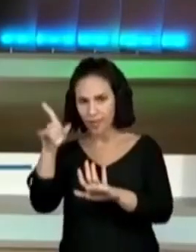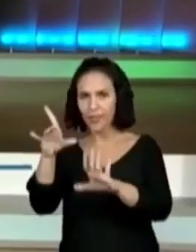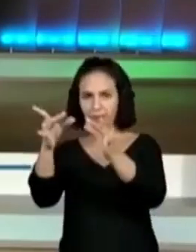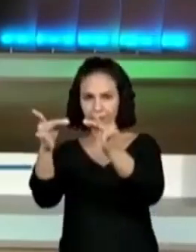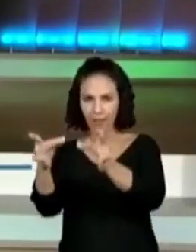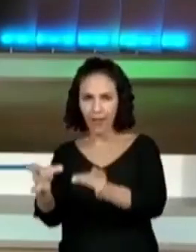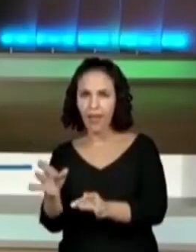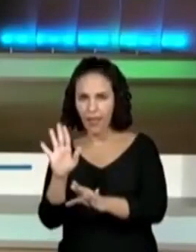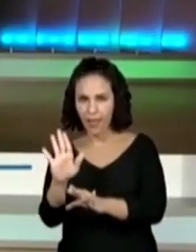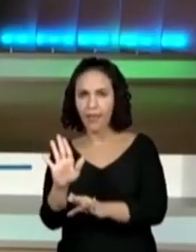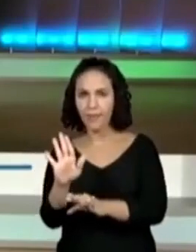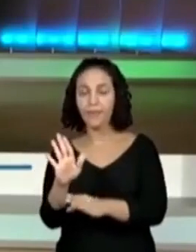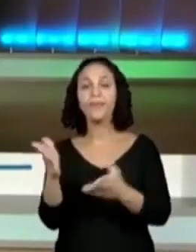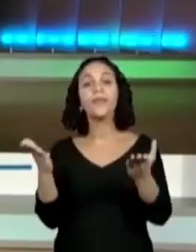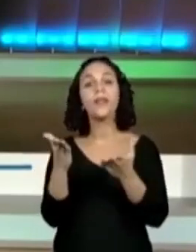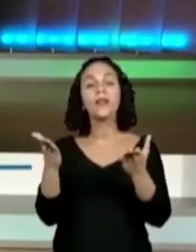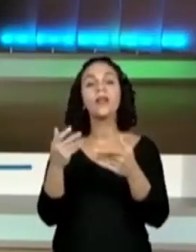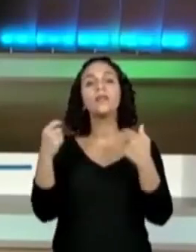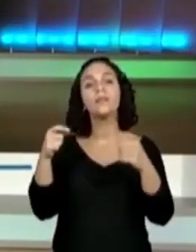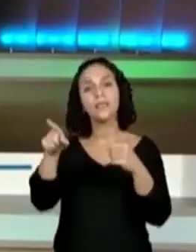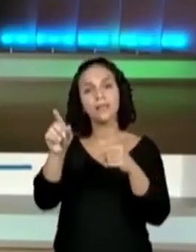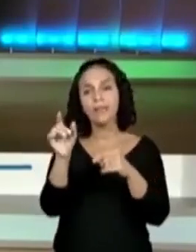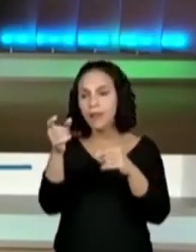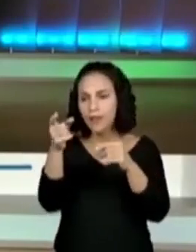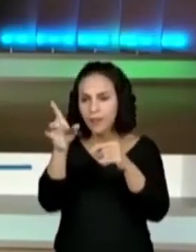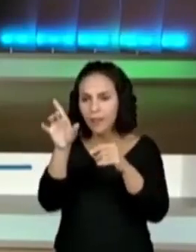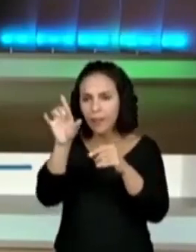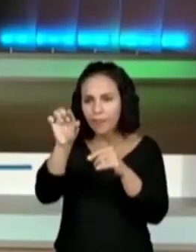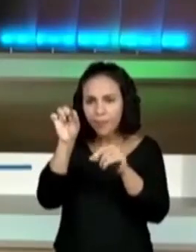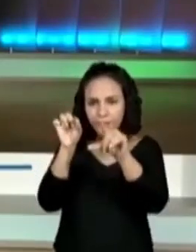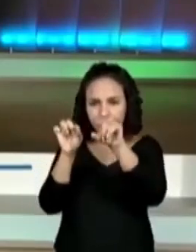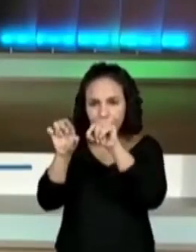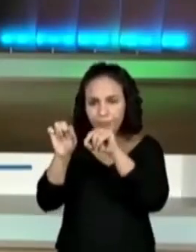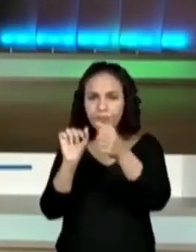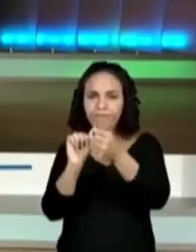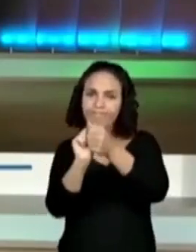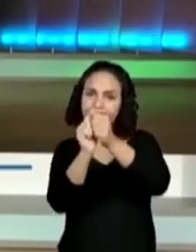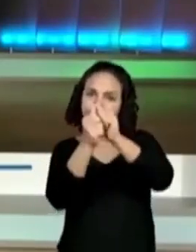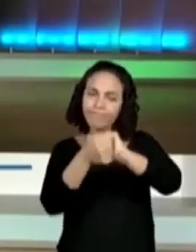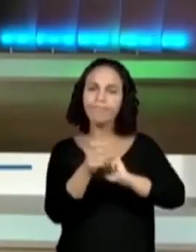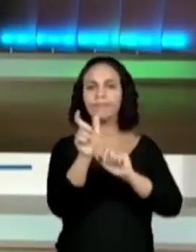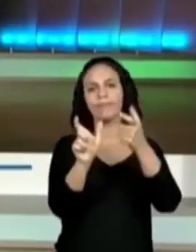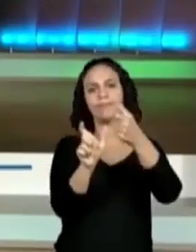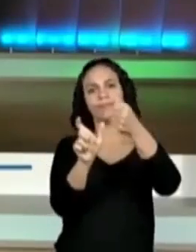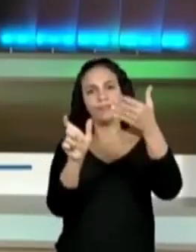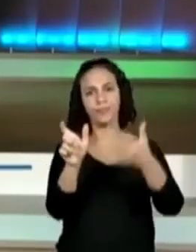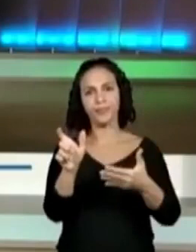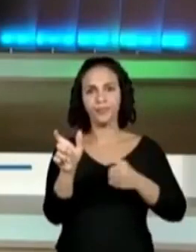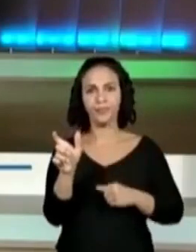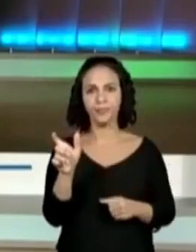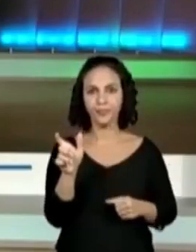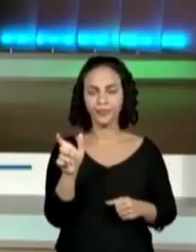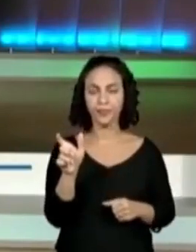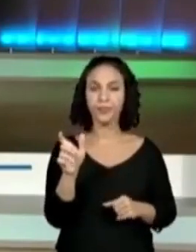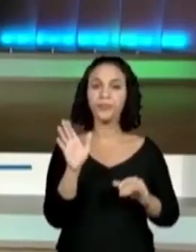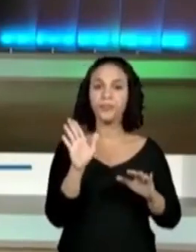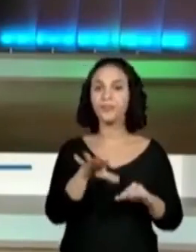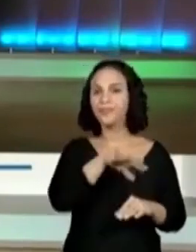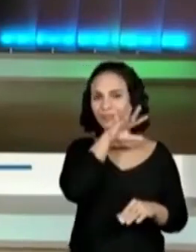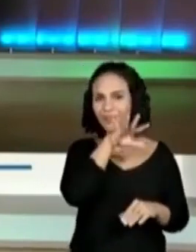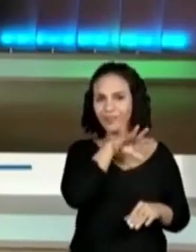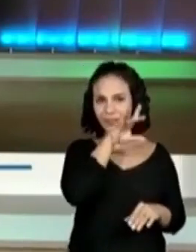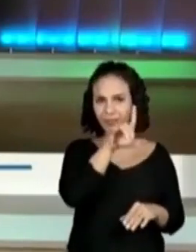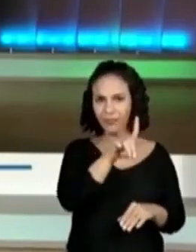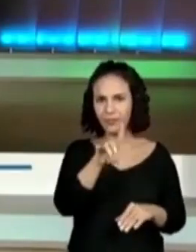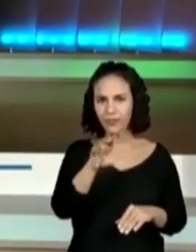Agora, o que a gente pode fazer? A gente pode pegar aquelas informações e transformar no verbete. Ok? Gente, o zoológico de São